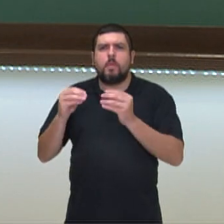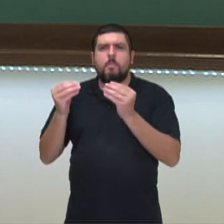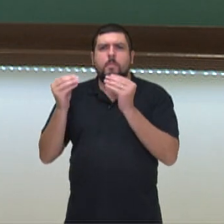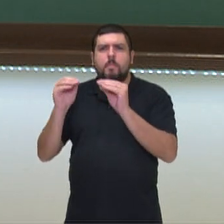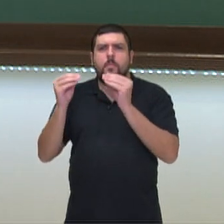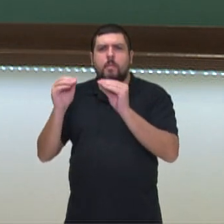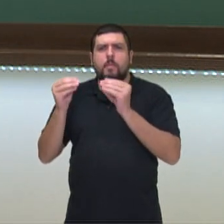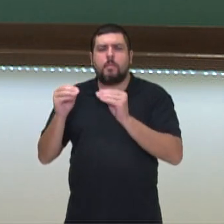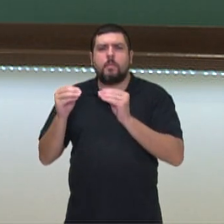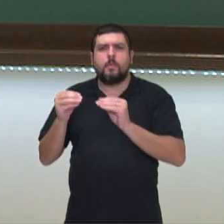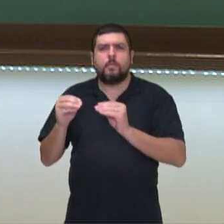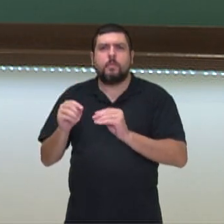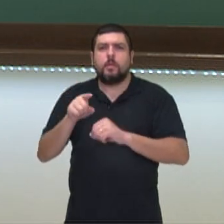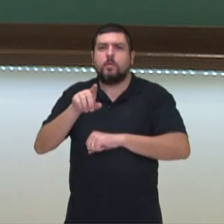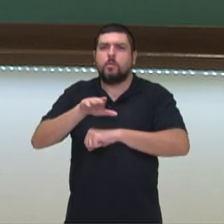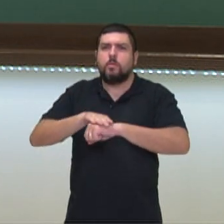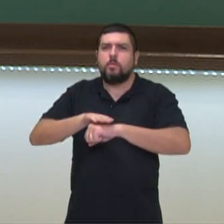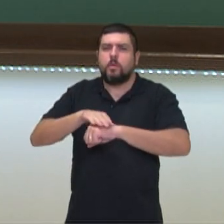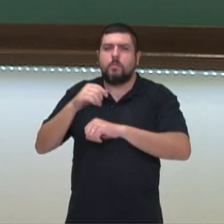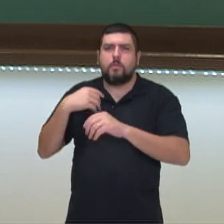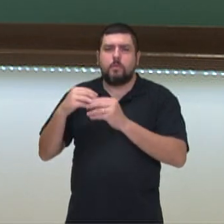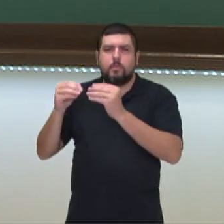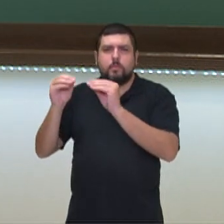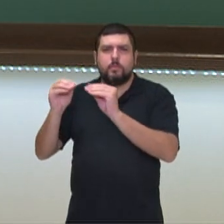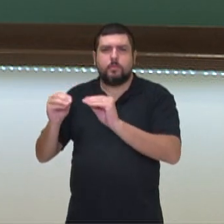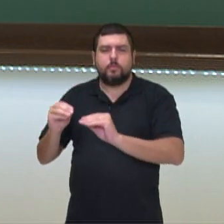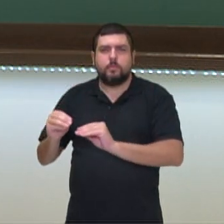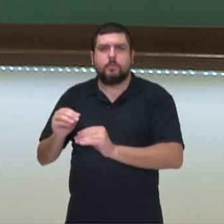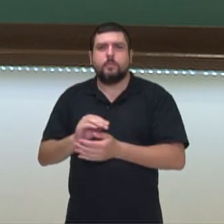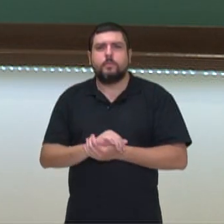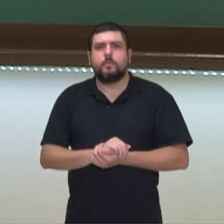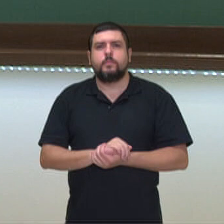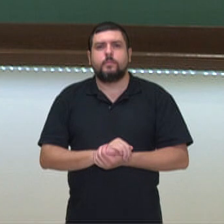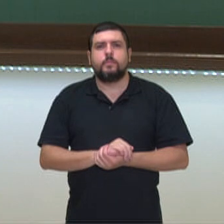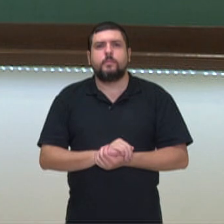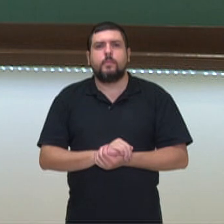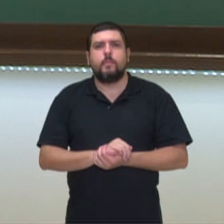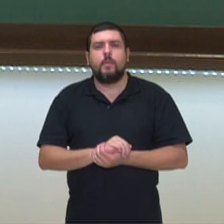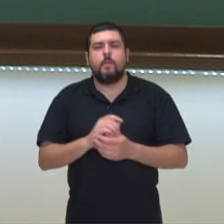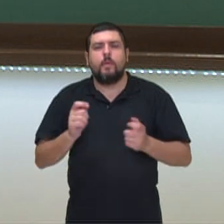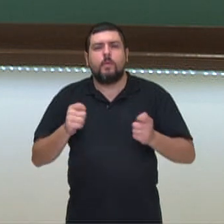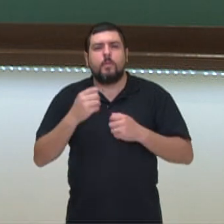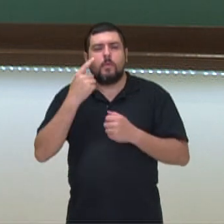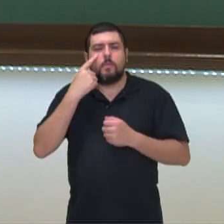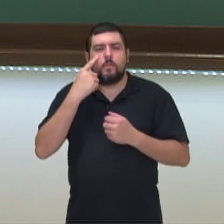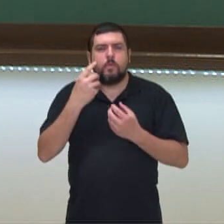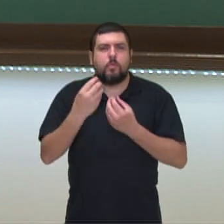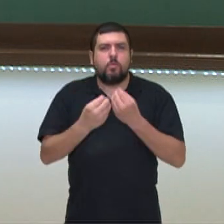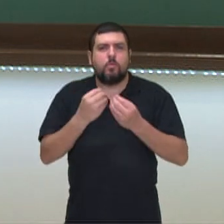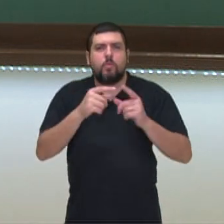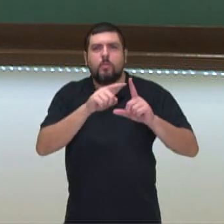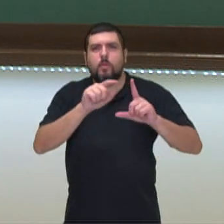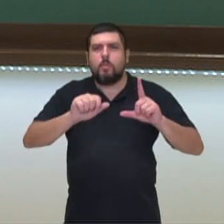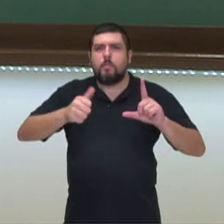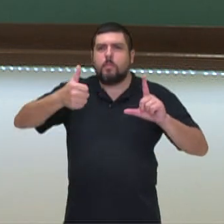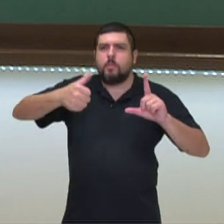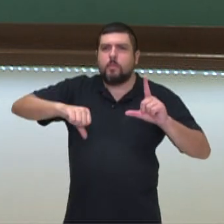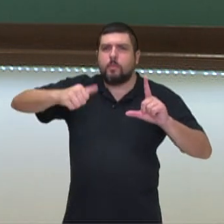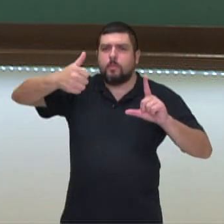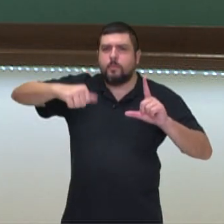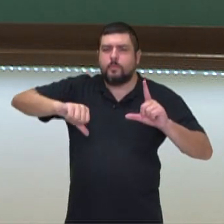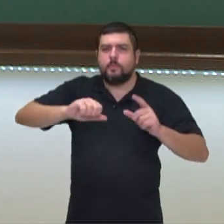Vai só atualizando. E isso, você já vai vendo esse comportamento e vê ali o que que, quais são os indicativos, tá bom?